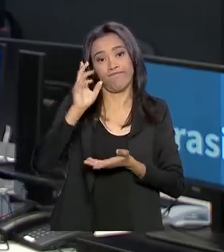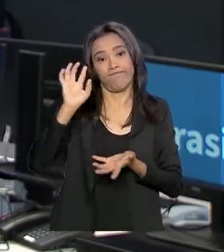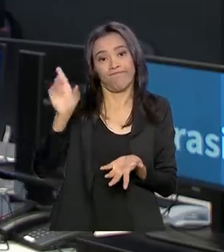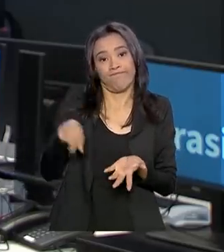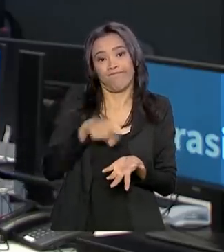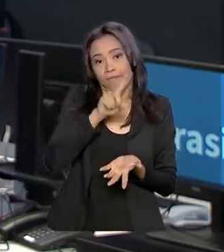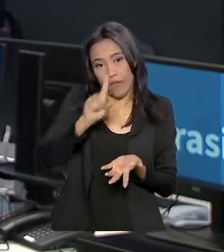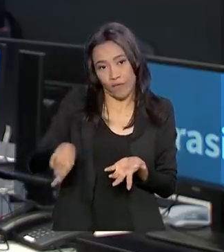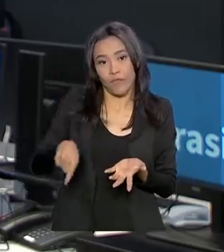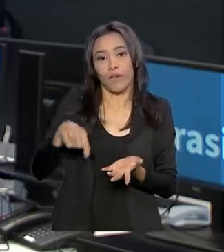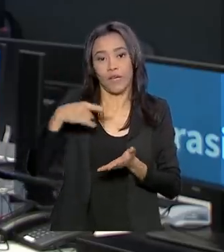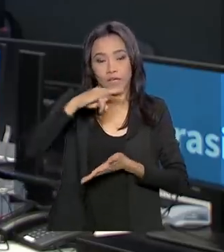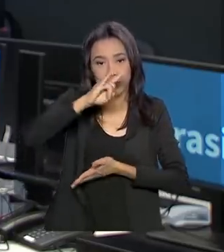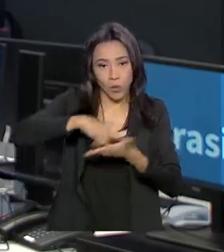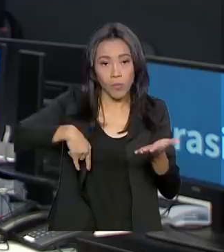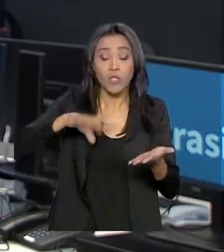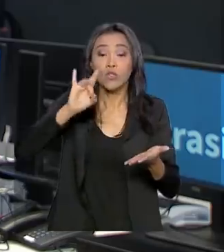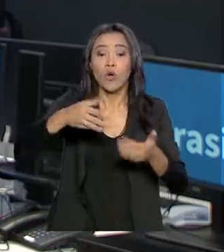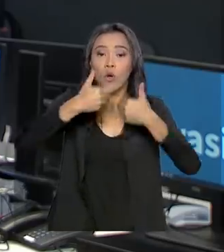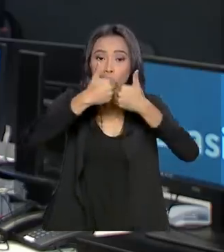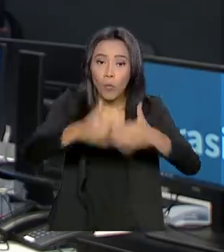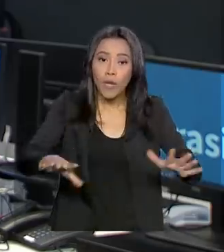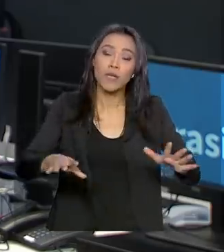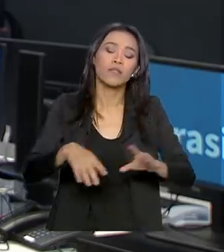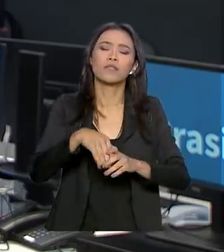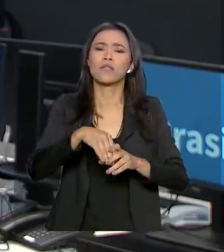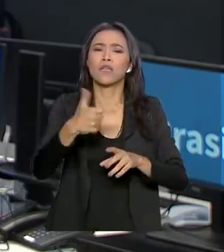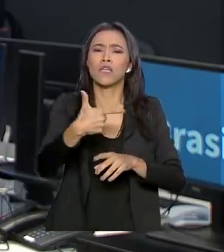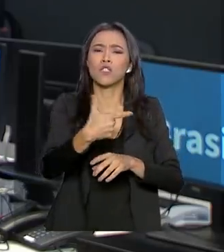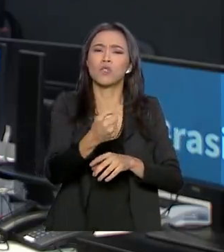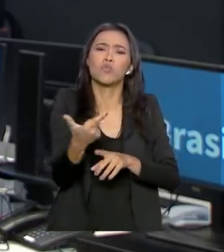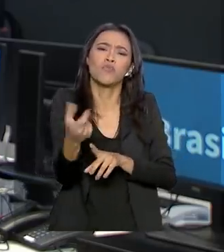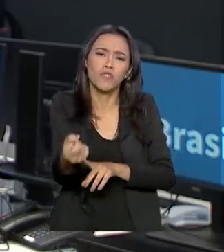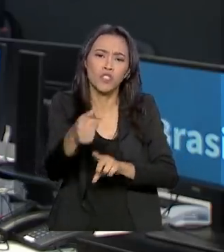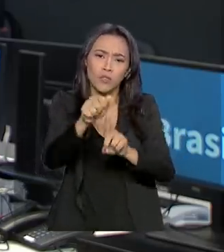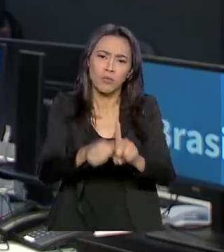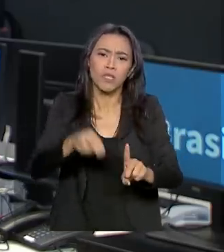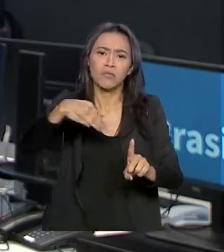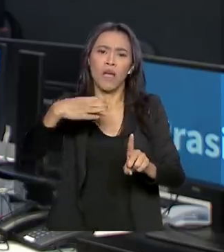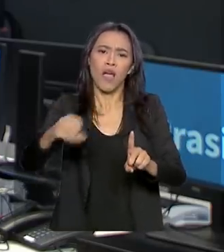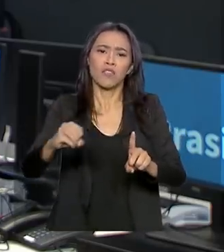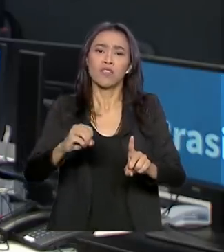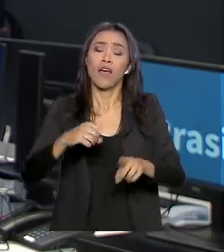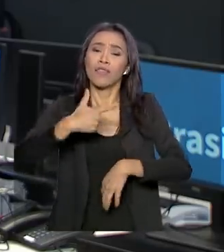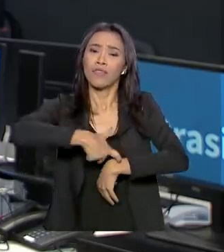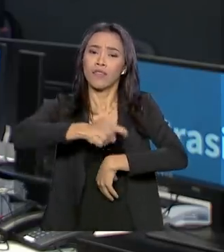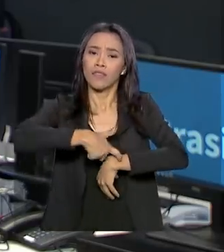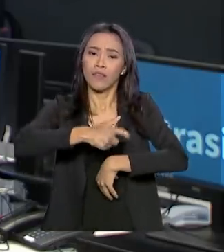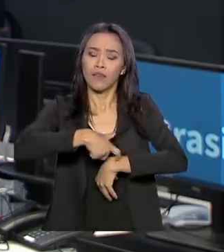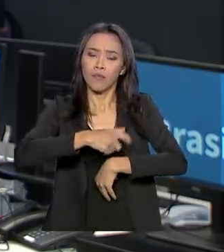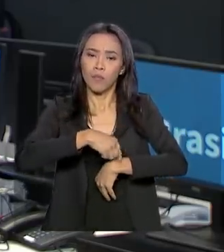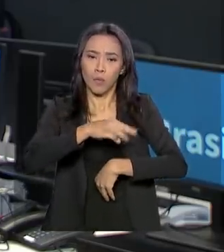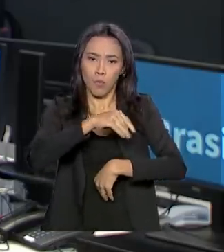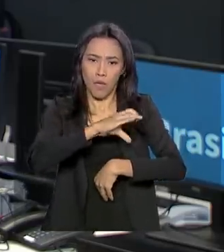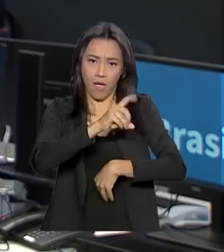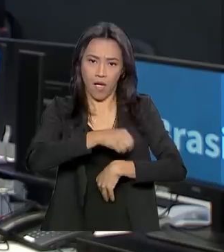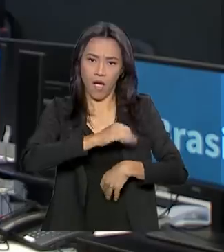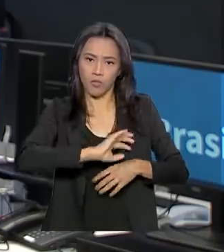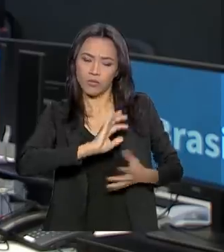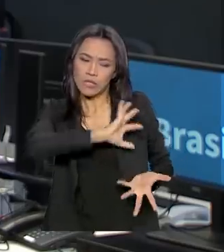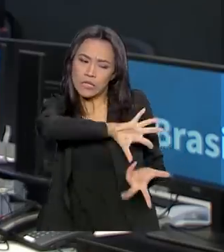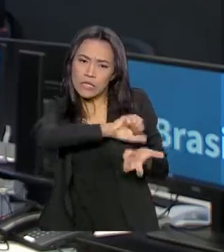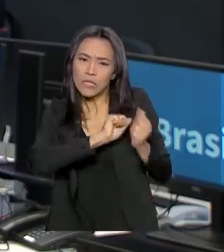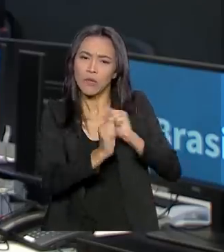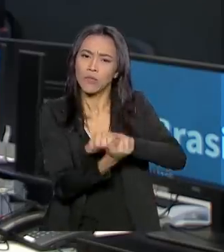só passará a valer a partir de 1º de março de 2020 para dar tempo ao mercado de se adaptar. Além de corrigir uma